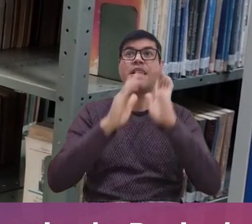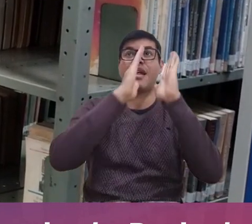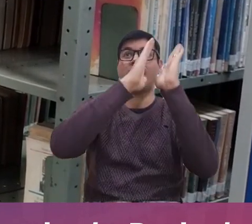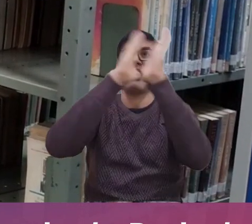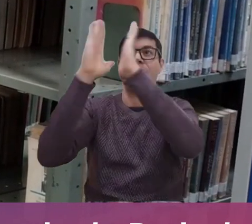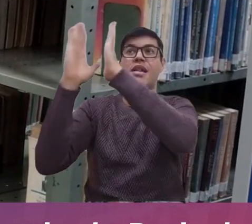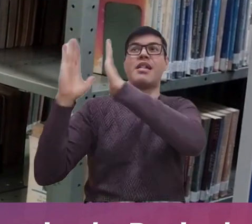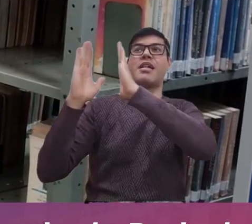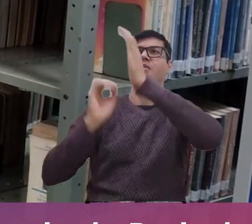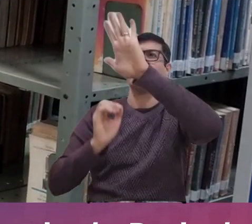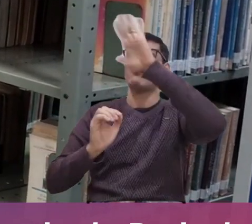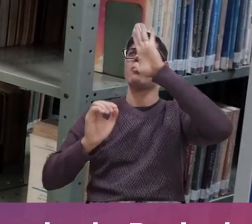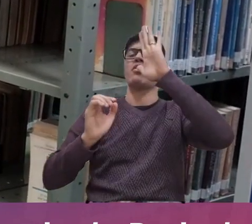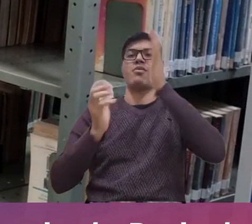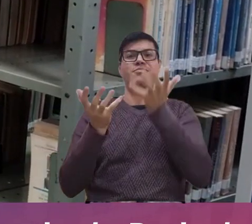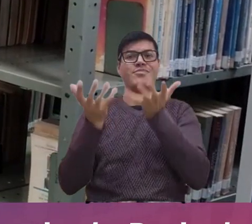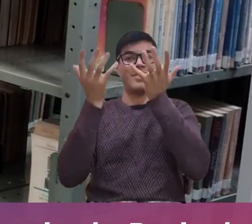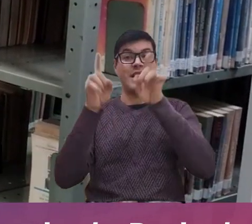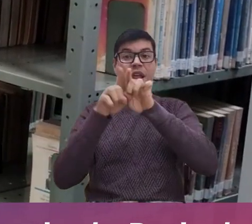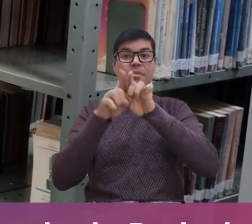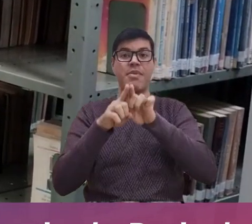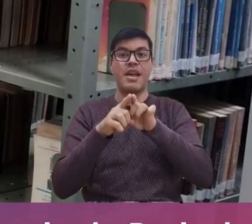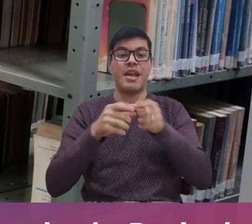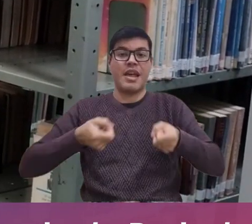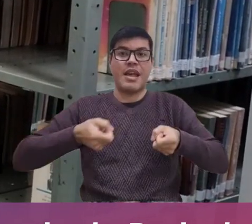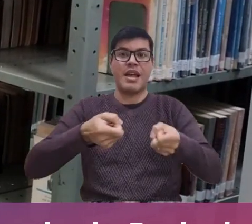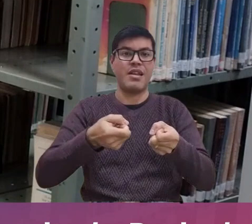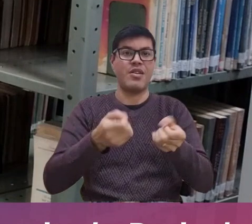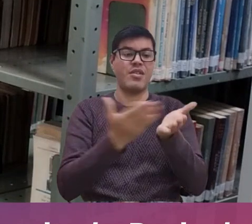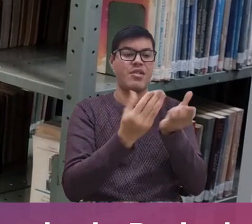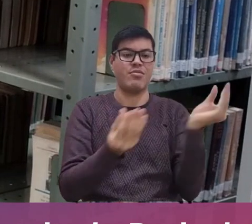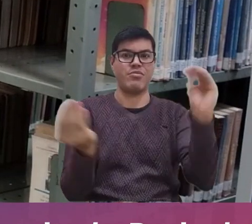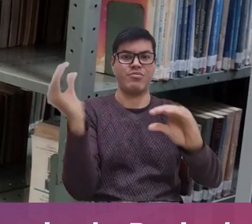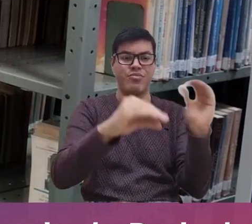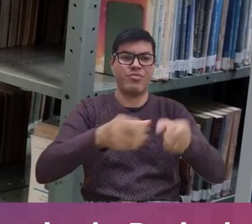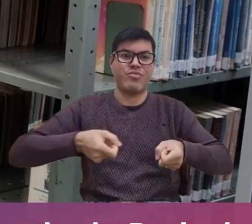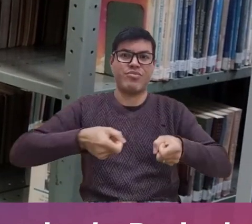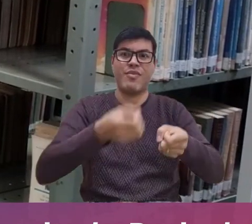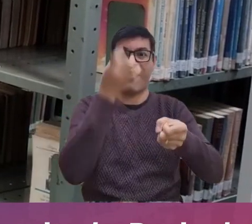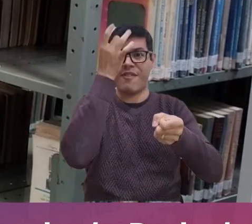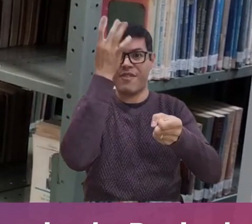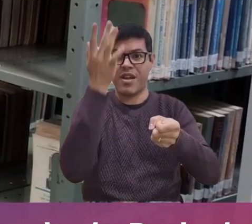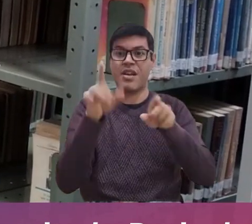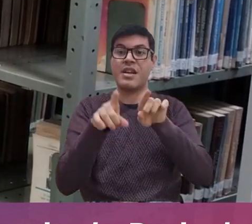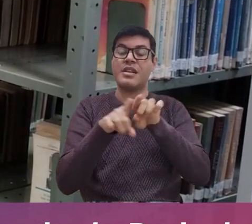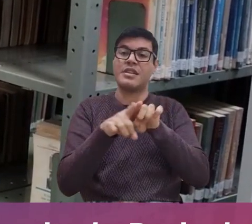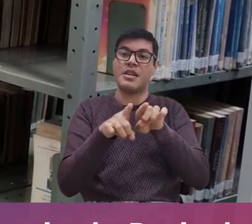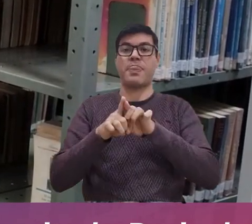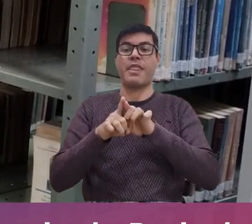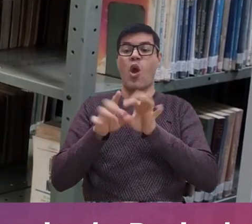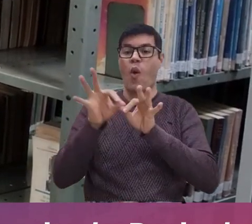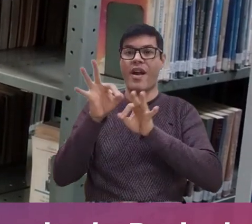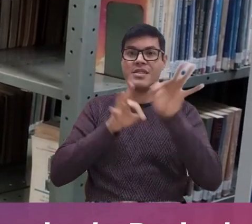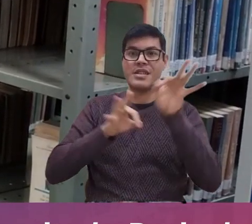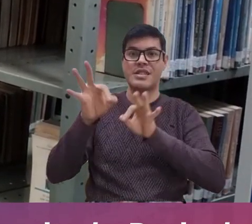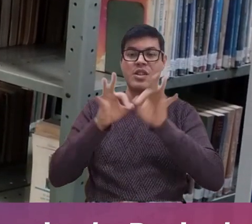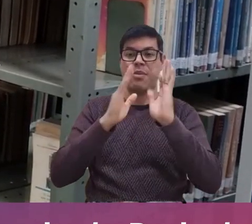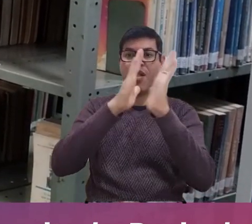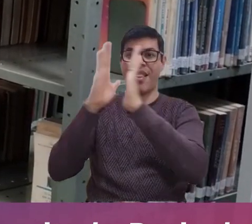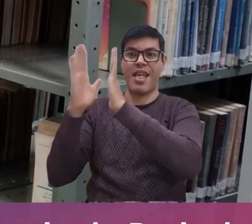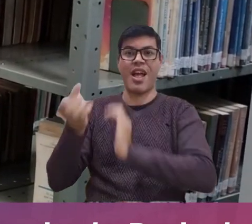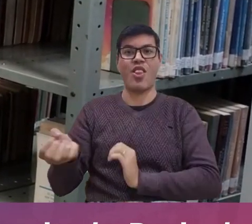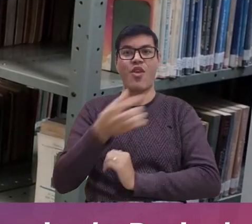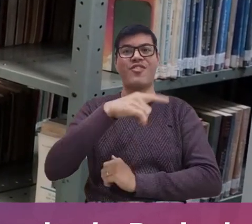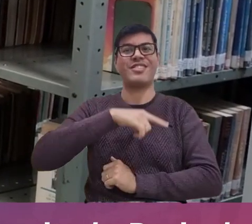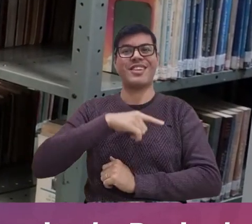em destaque, um carrinho para levar os materiais. Também recebemos bibliocantos, que são importantes